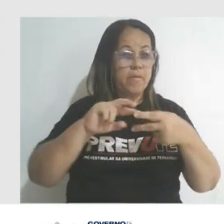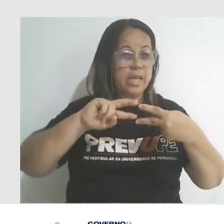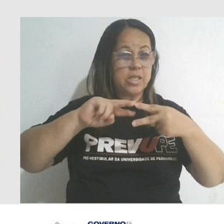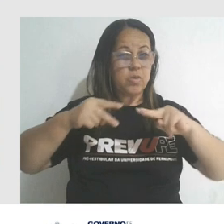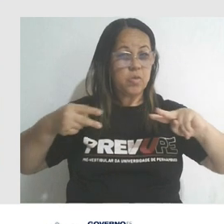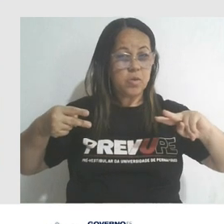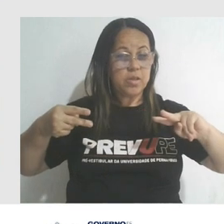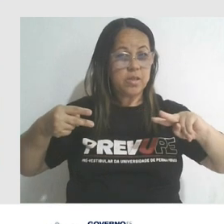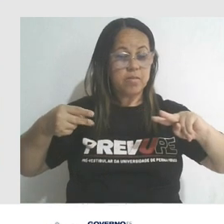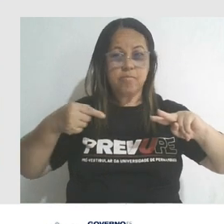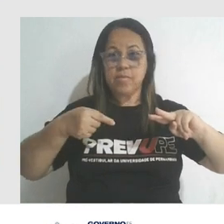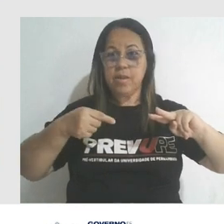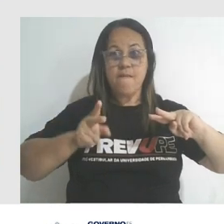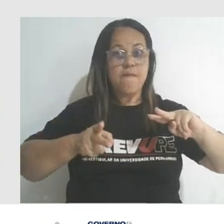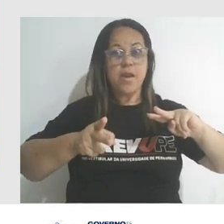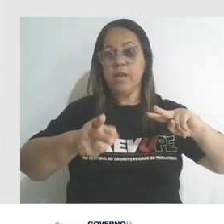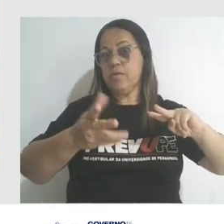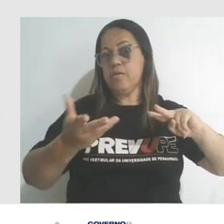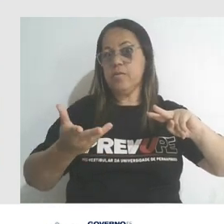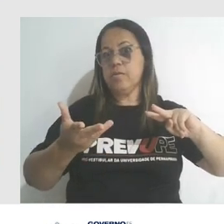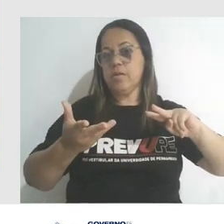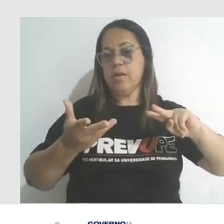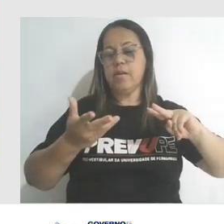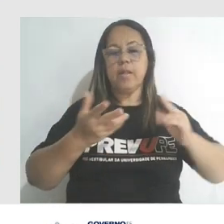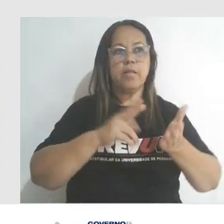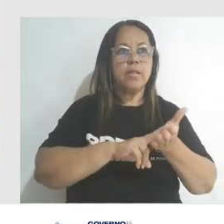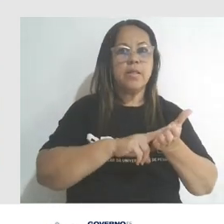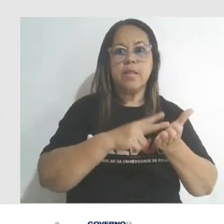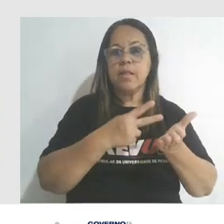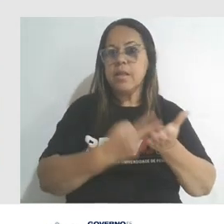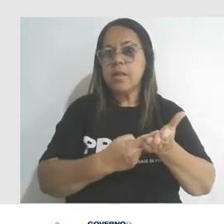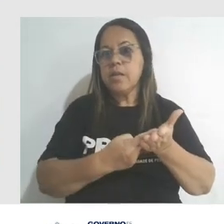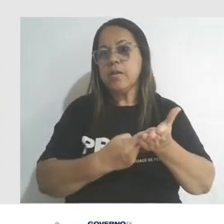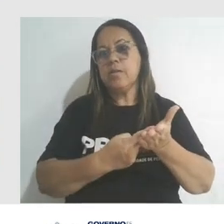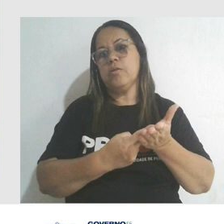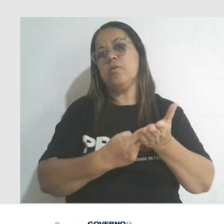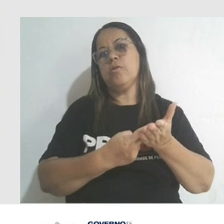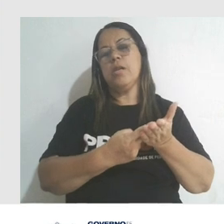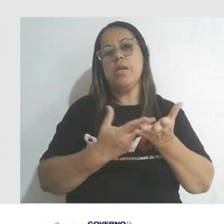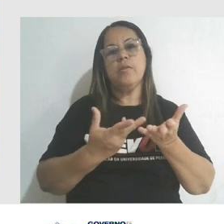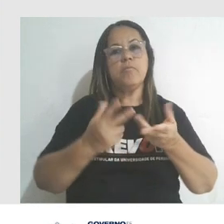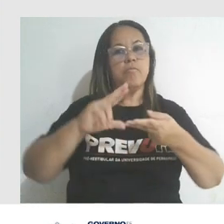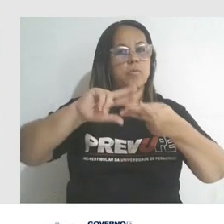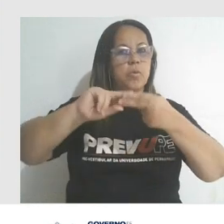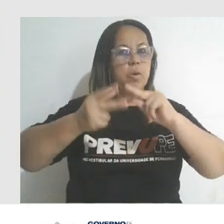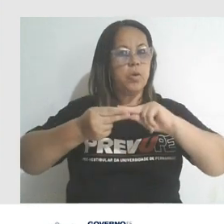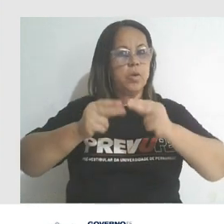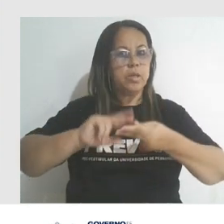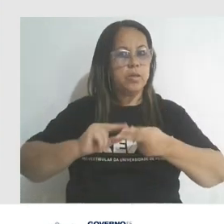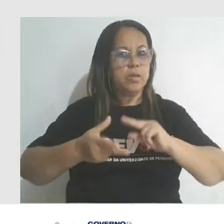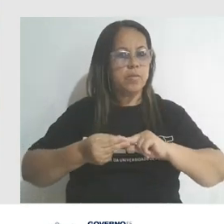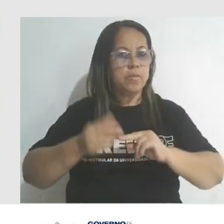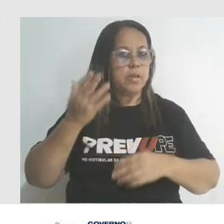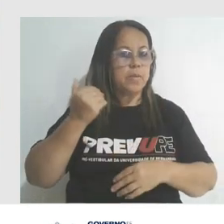genético, né? Então, o código genético é fixo, né, pessoal? Aquela interpretação dos nucleotídeos, né? Para dizer qual trinca do